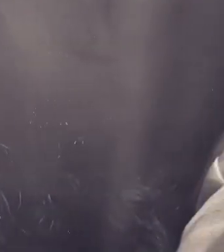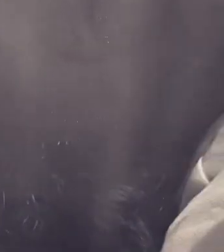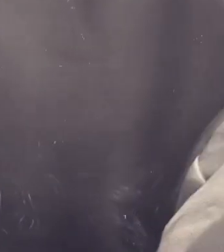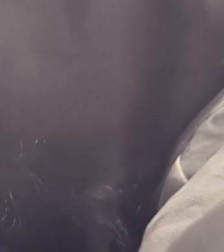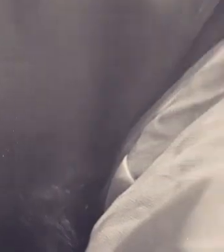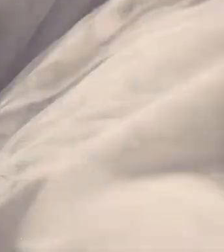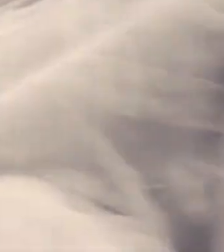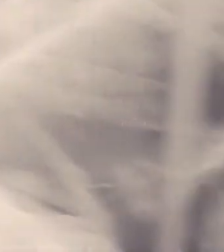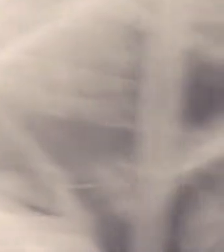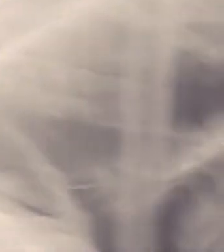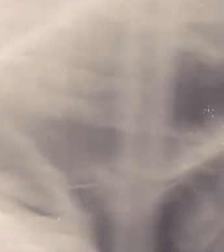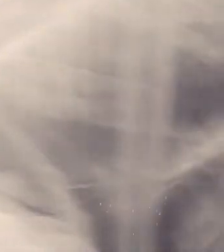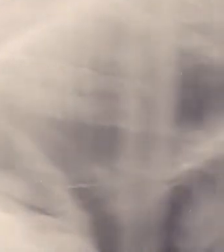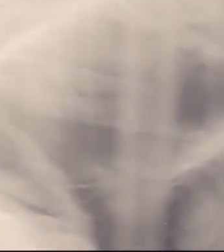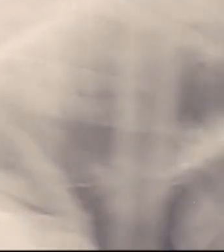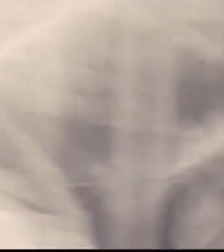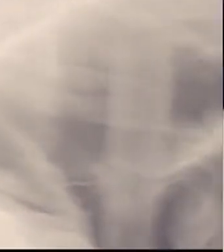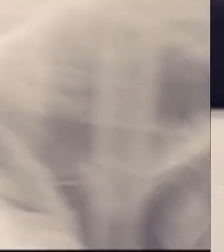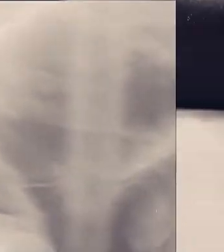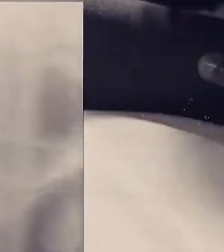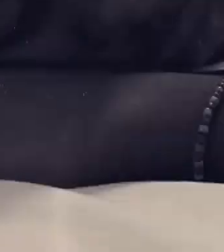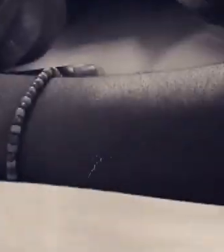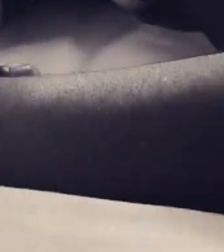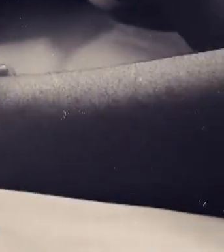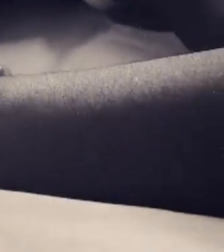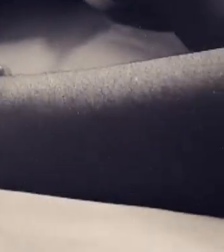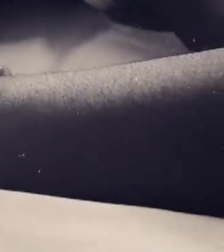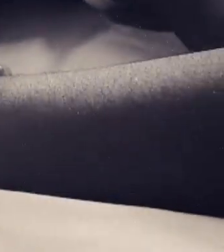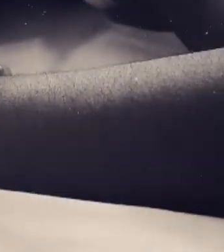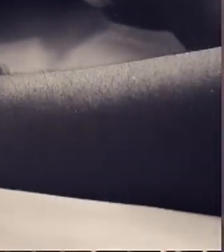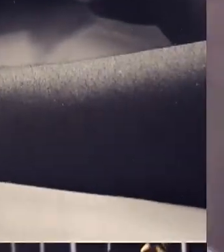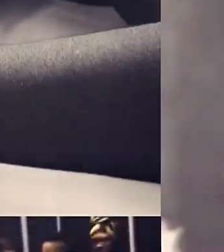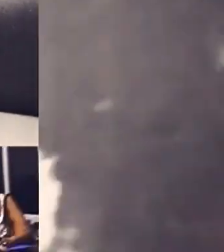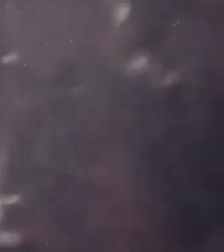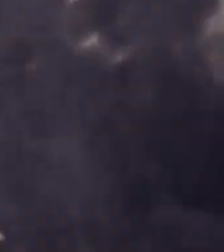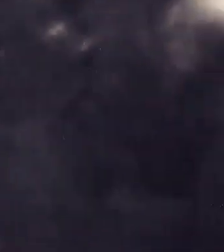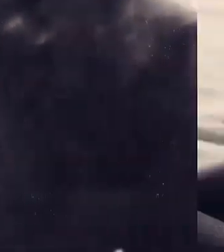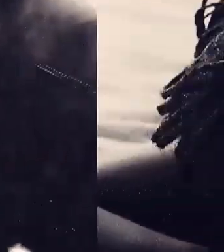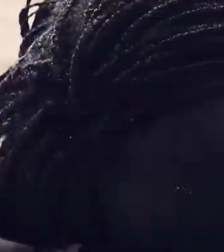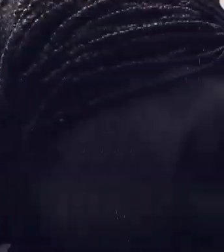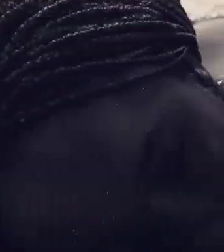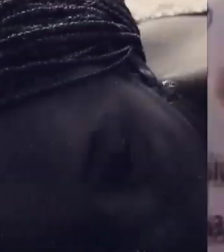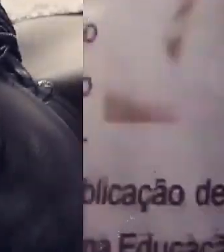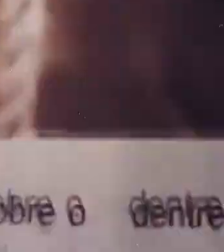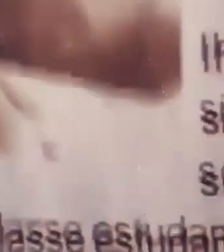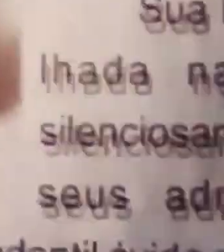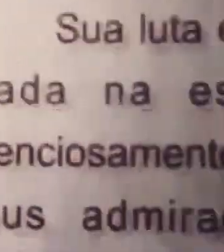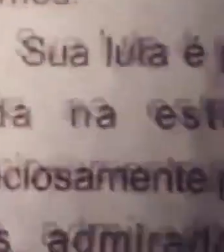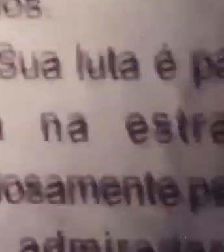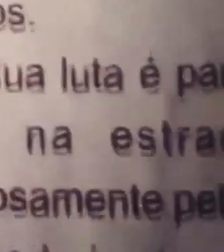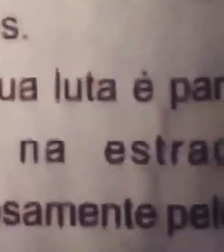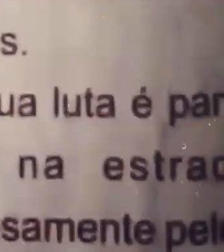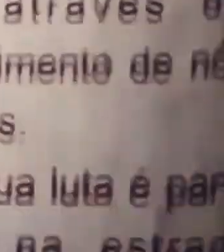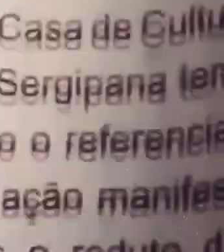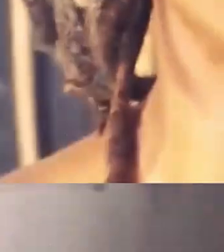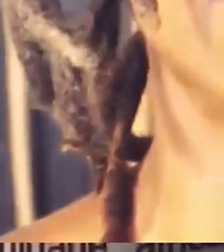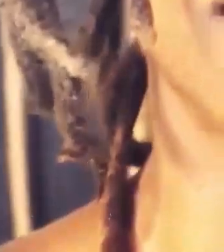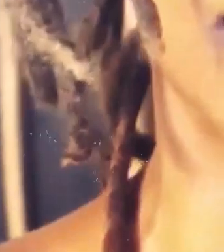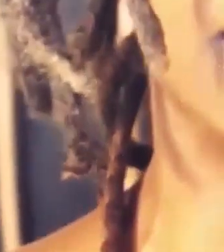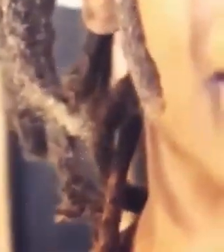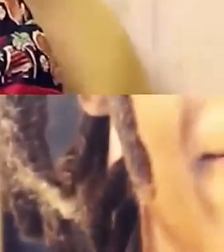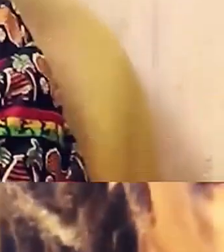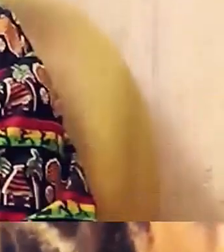Racismo. Em parceria com a EB, mostra de cinema negro, vamos trazer para a tela da TV Alésia filmes que